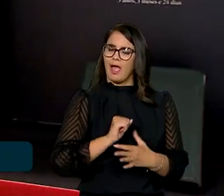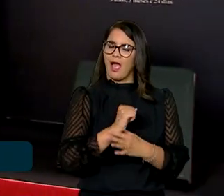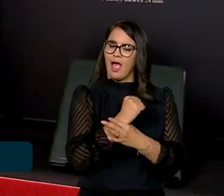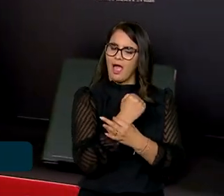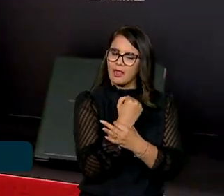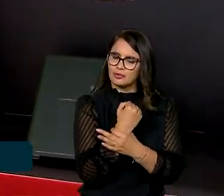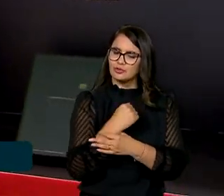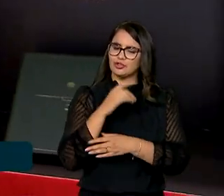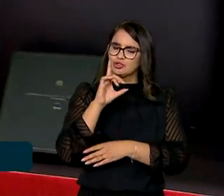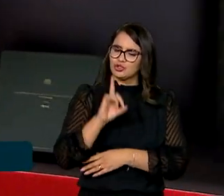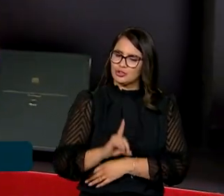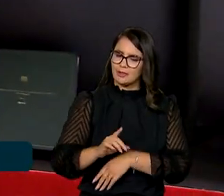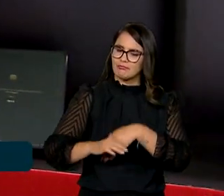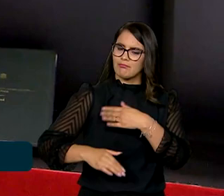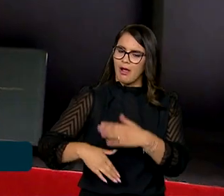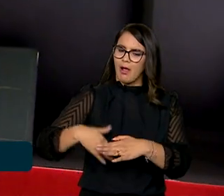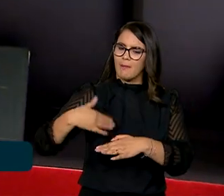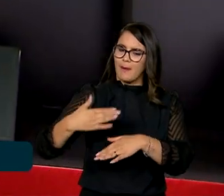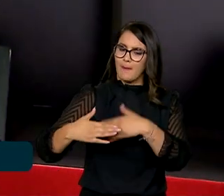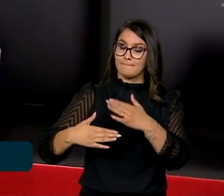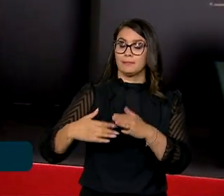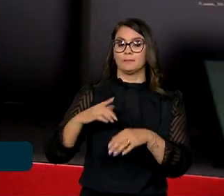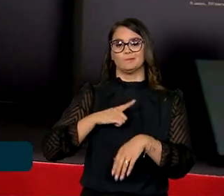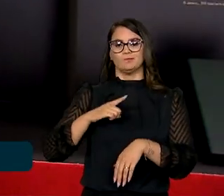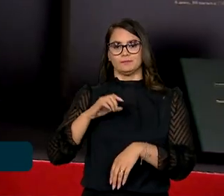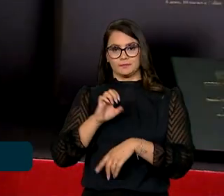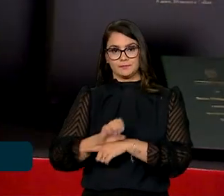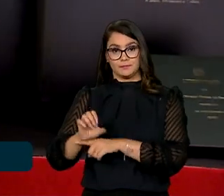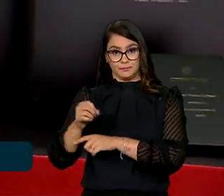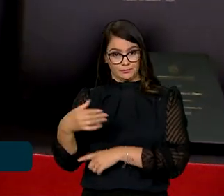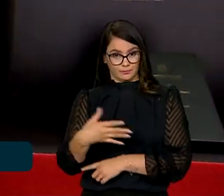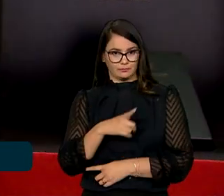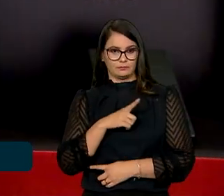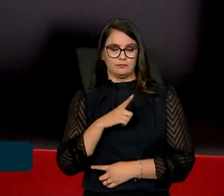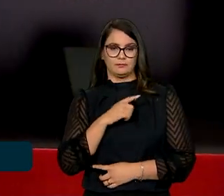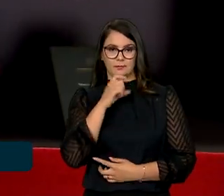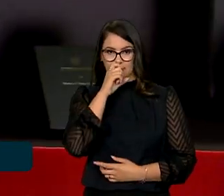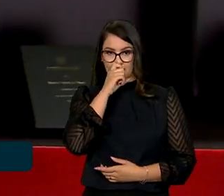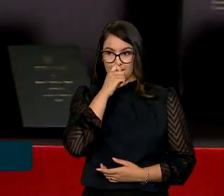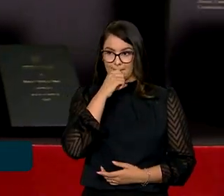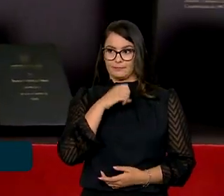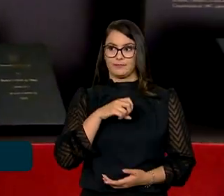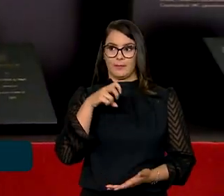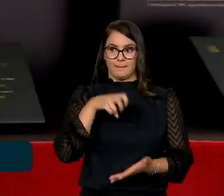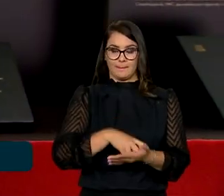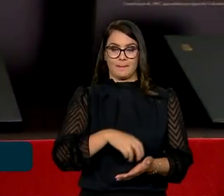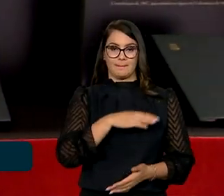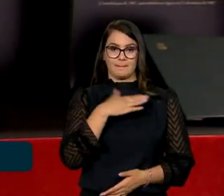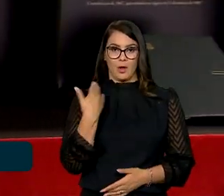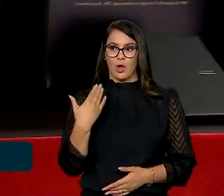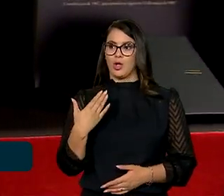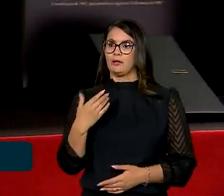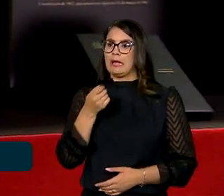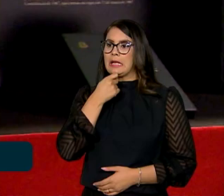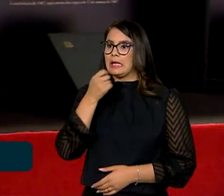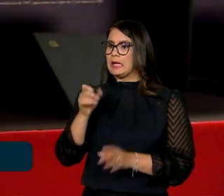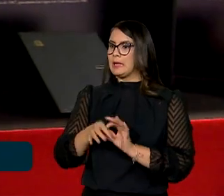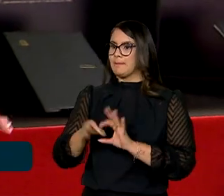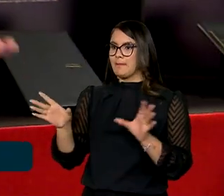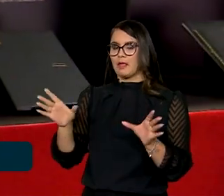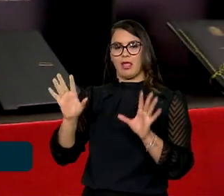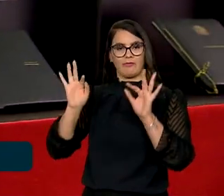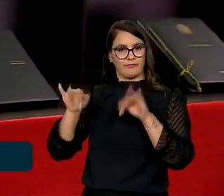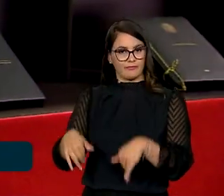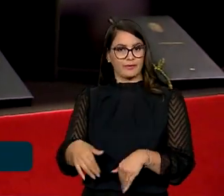vez mais direitos. Então, vem o Estado Novo, quando são instituídos a pena de morte, o fim da liberdade de imprensa e da